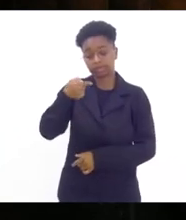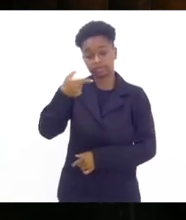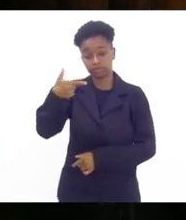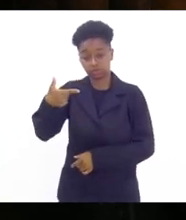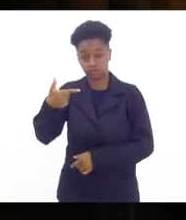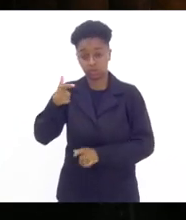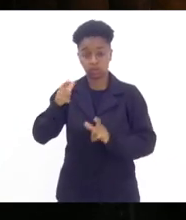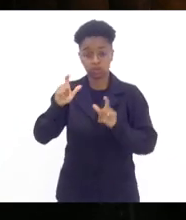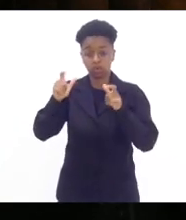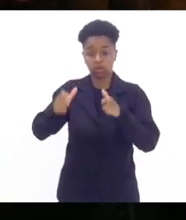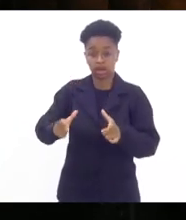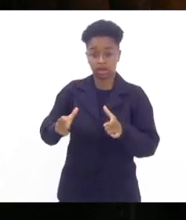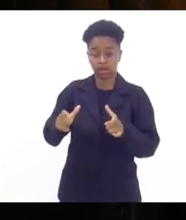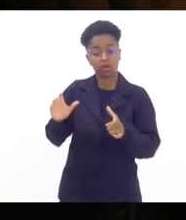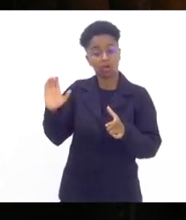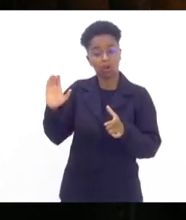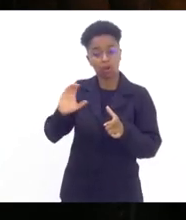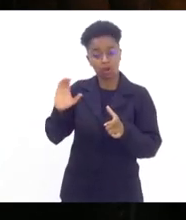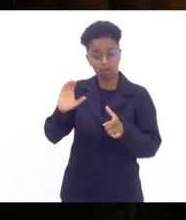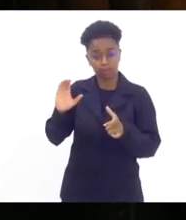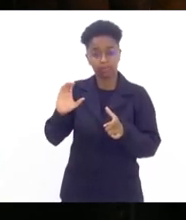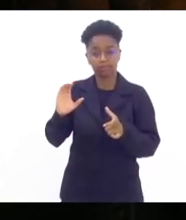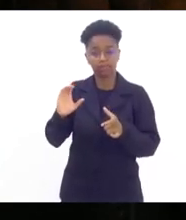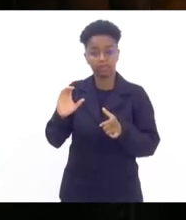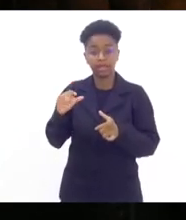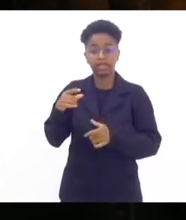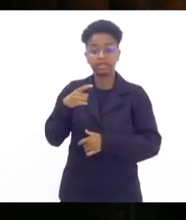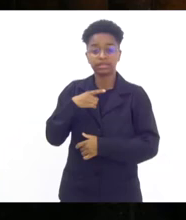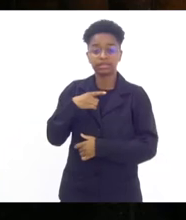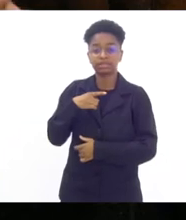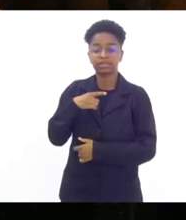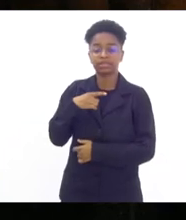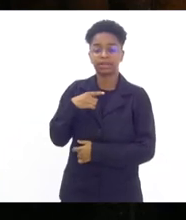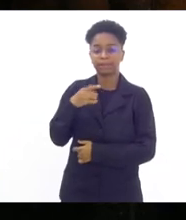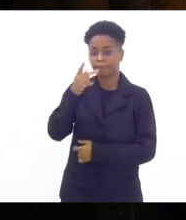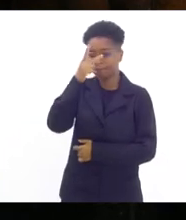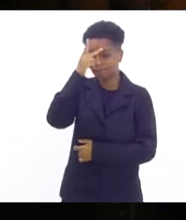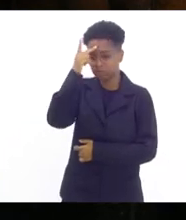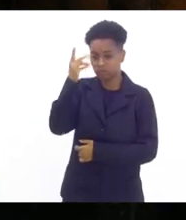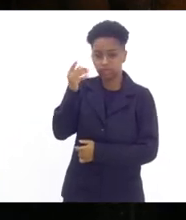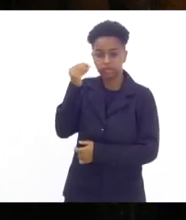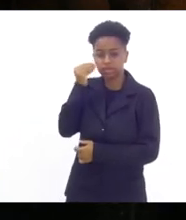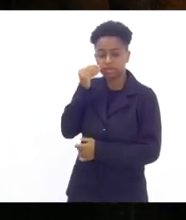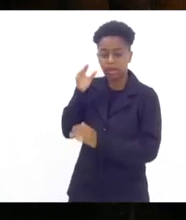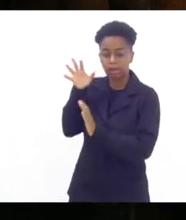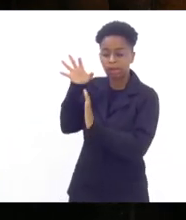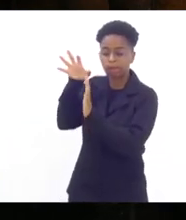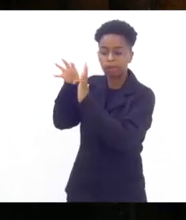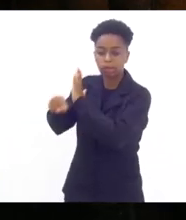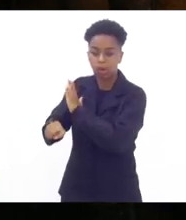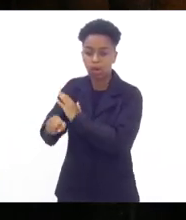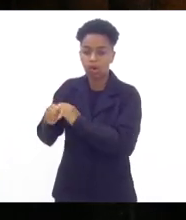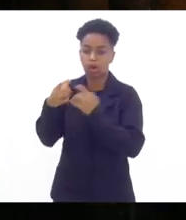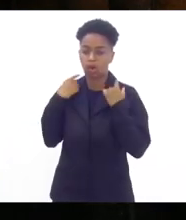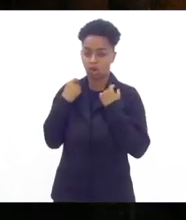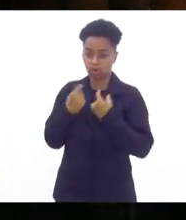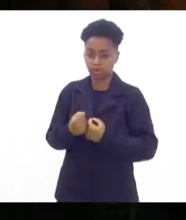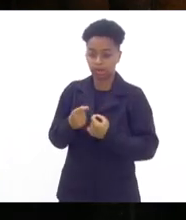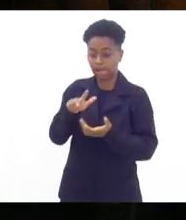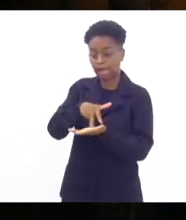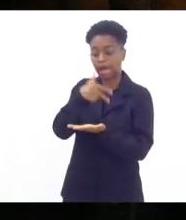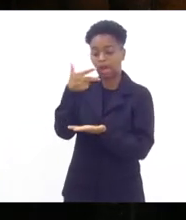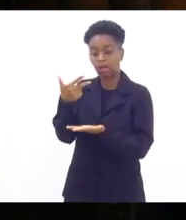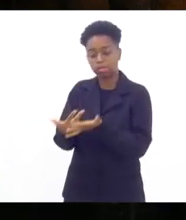Copacabana um delinquente foi puxar o cordão dela para roubar ela caiu bateu com a cabeça no chão